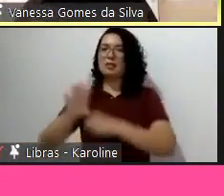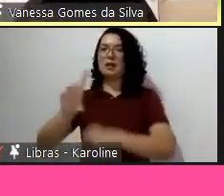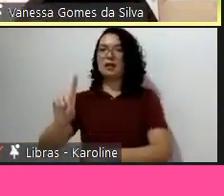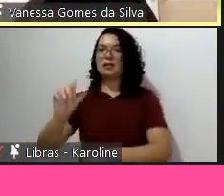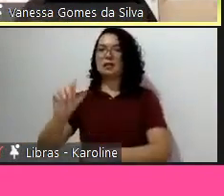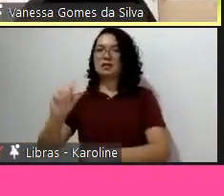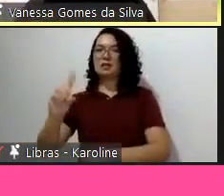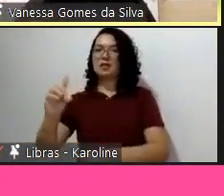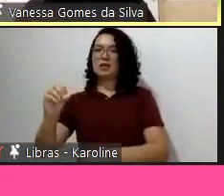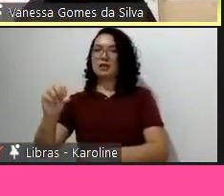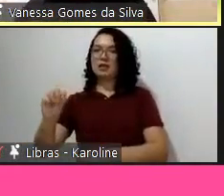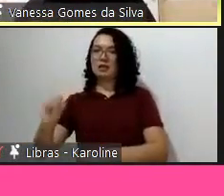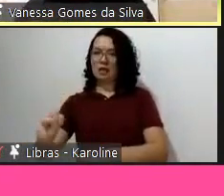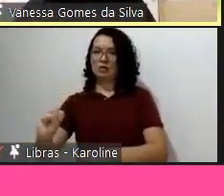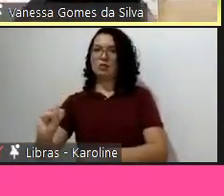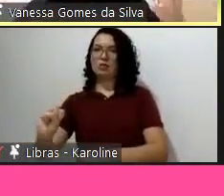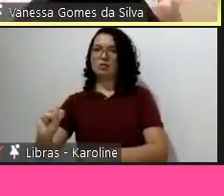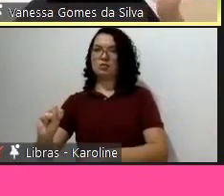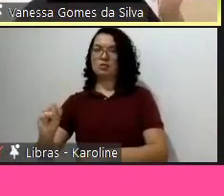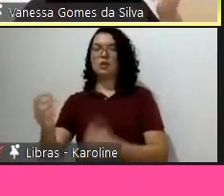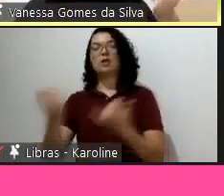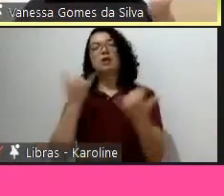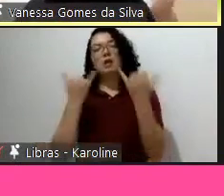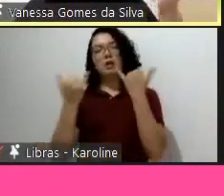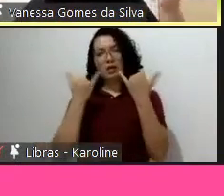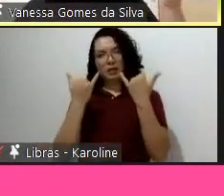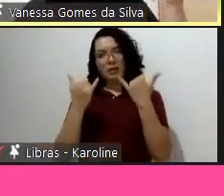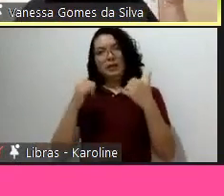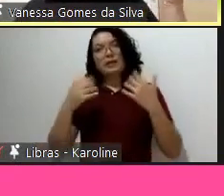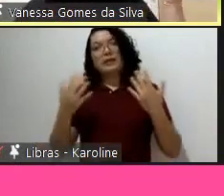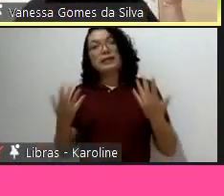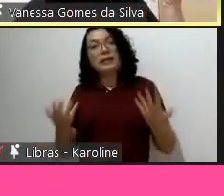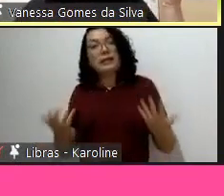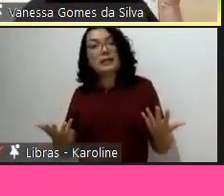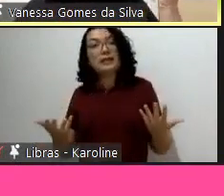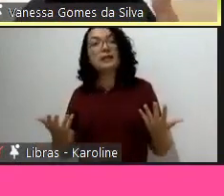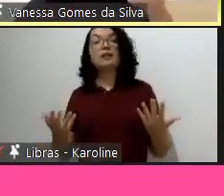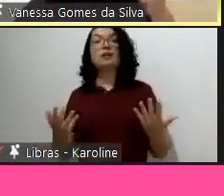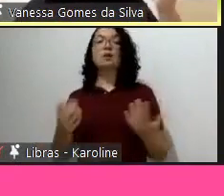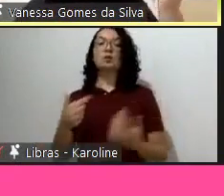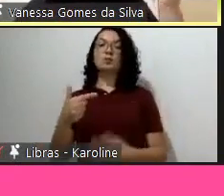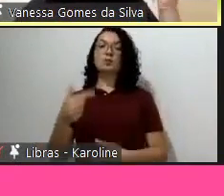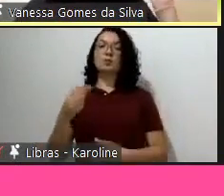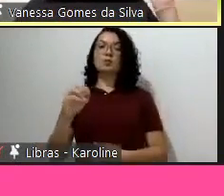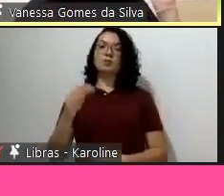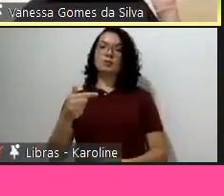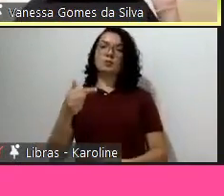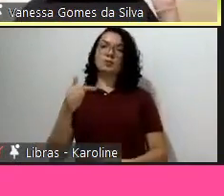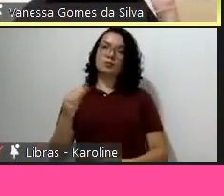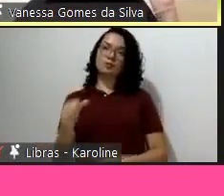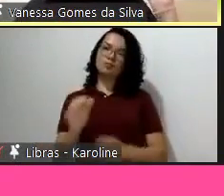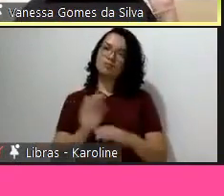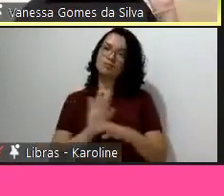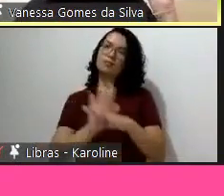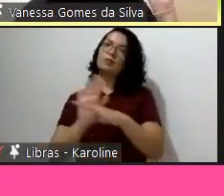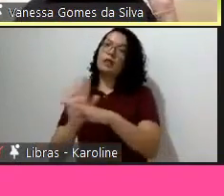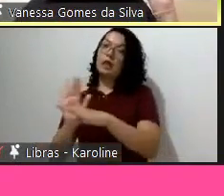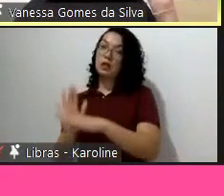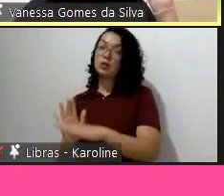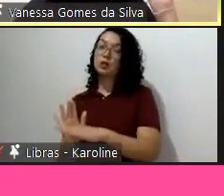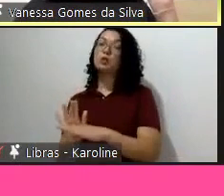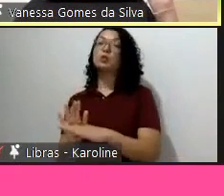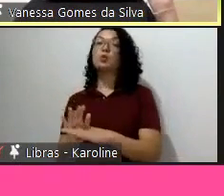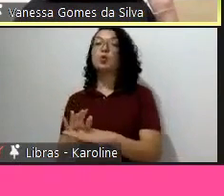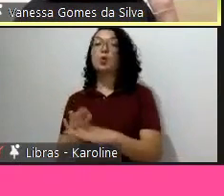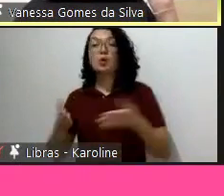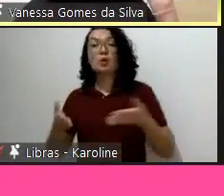total, segundo as bases de dados inventaram, e esse foi um divisor de águas, vamos dizer assim, para o setor de construção brasileiro